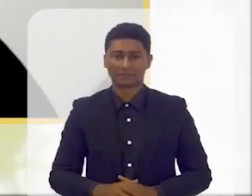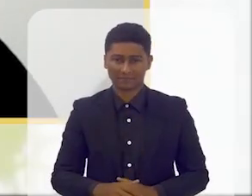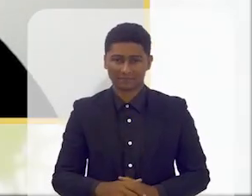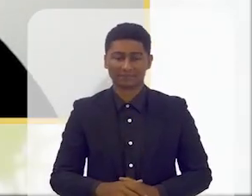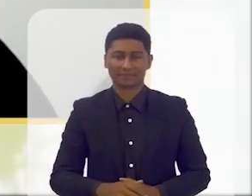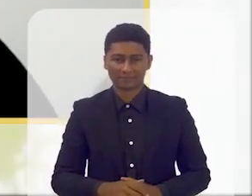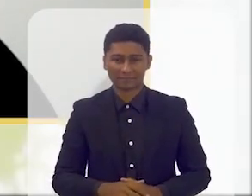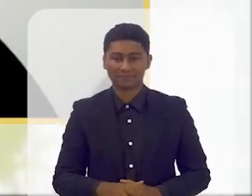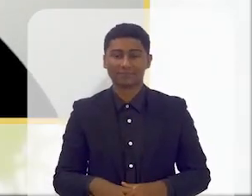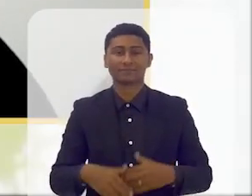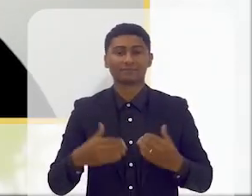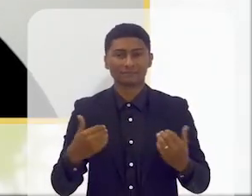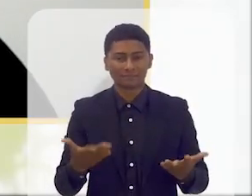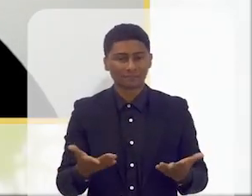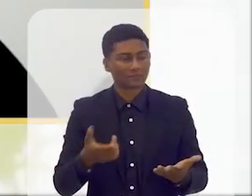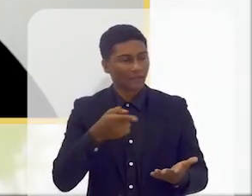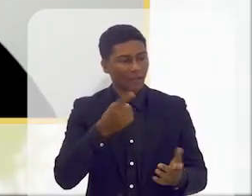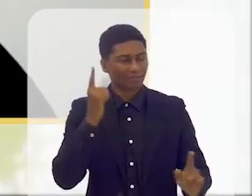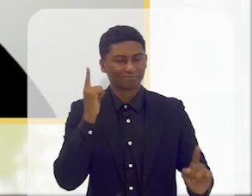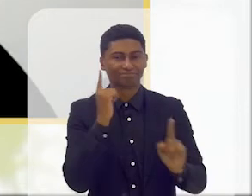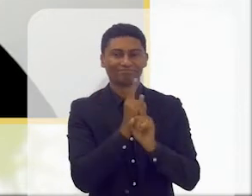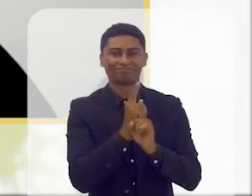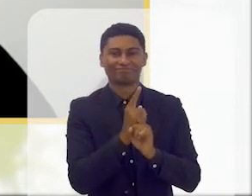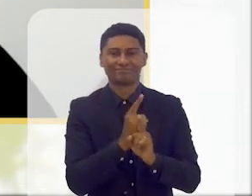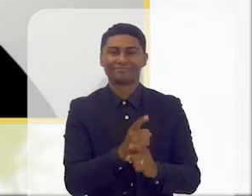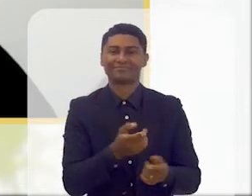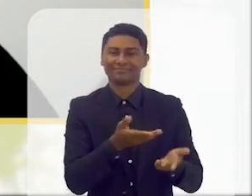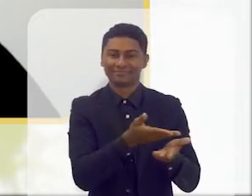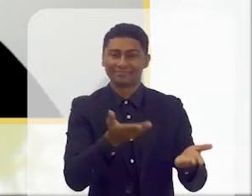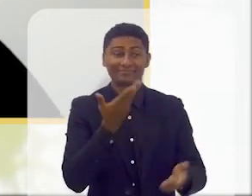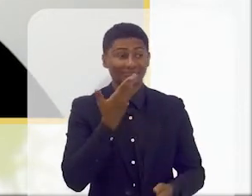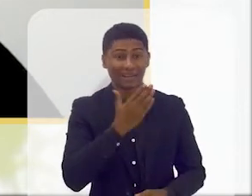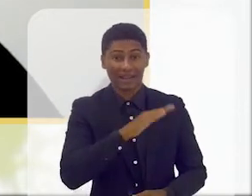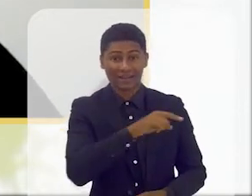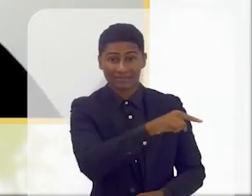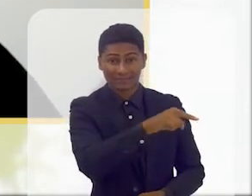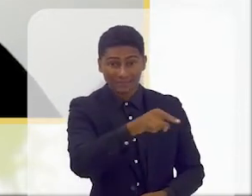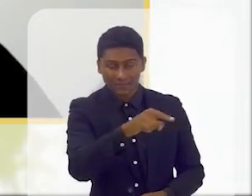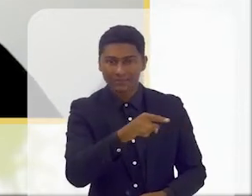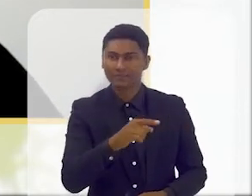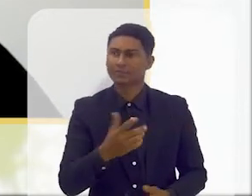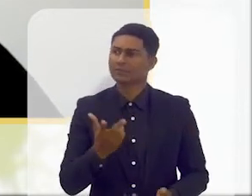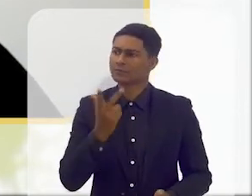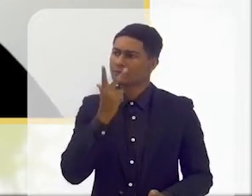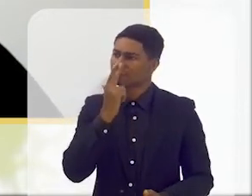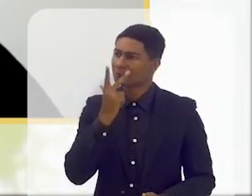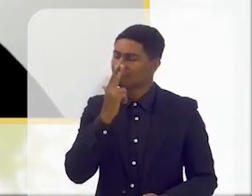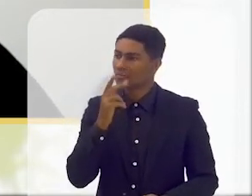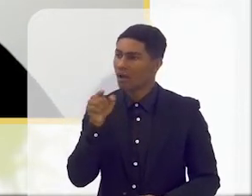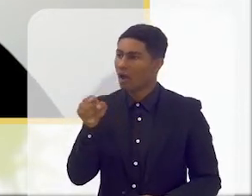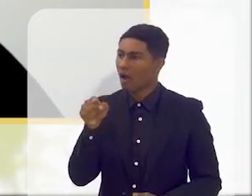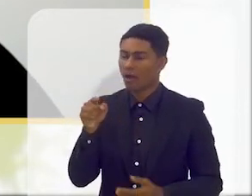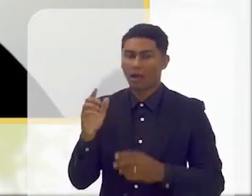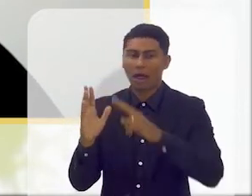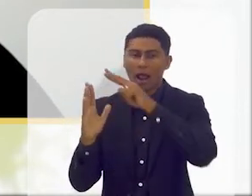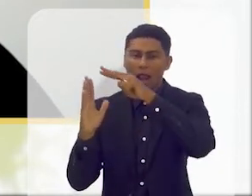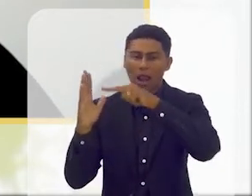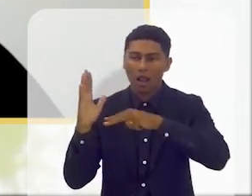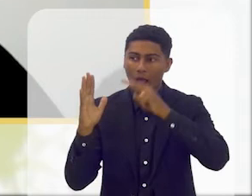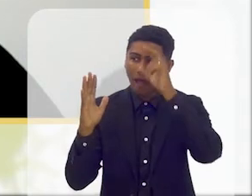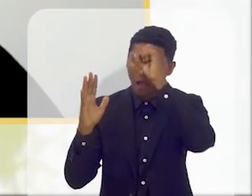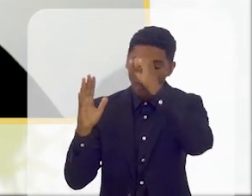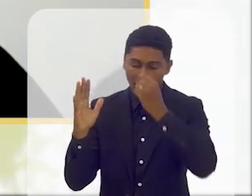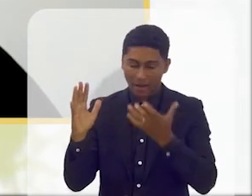muito, muito explícitas em que nos dizem que de facto as crianças têm um gosto muito maior por aprender a ler